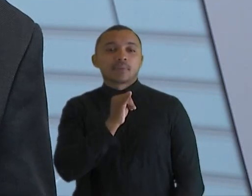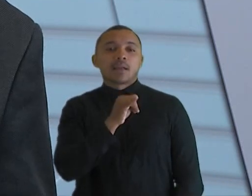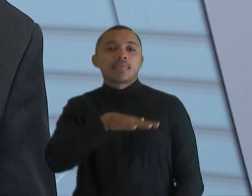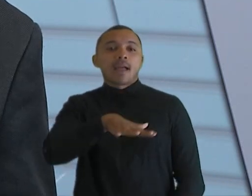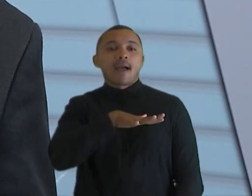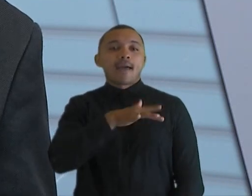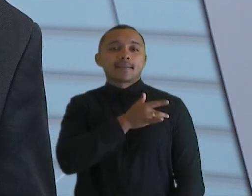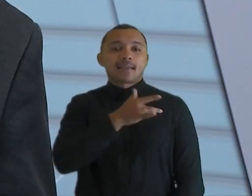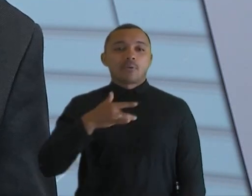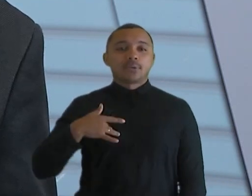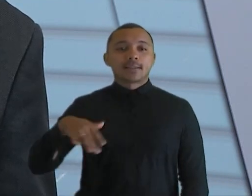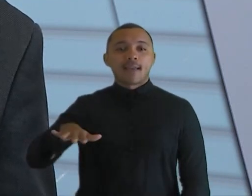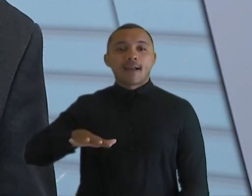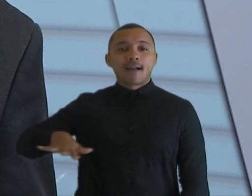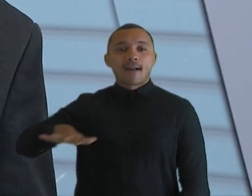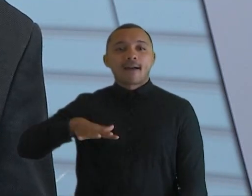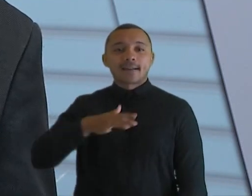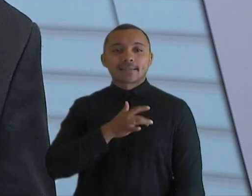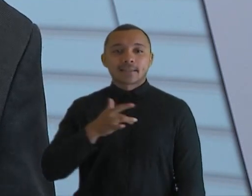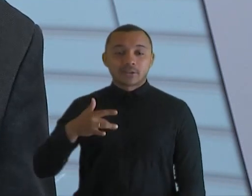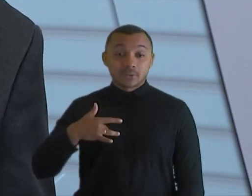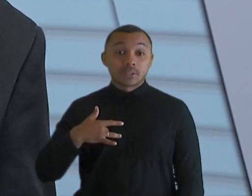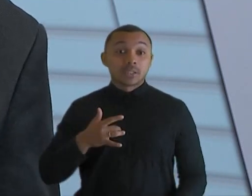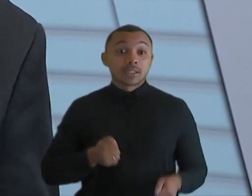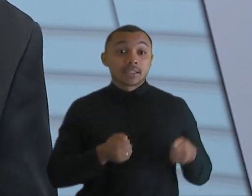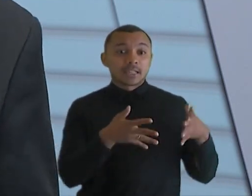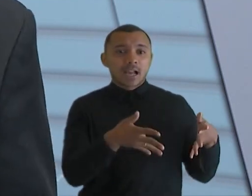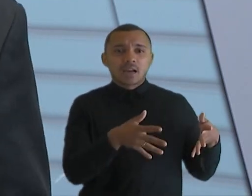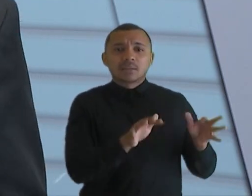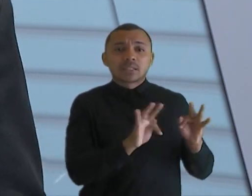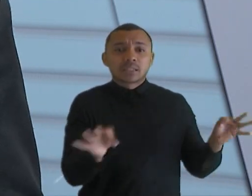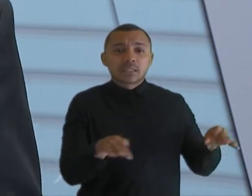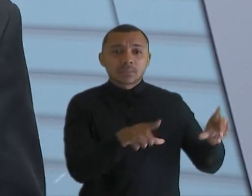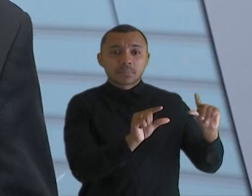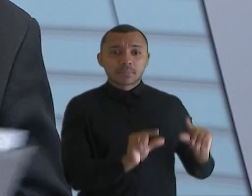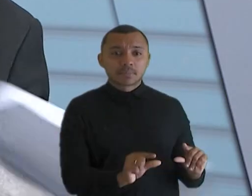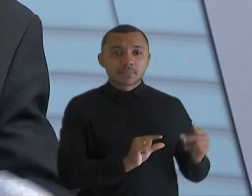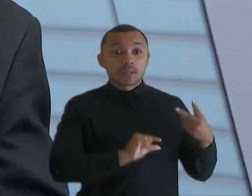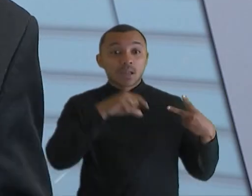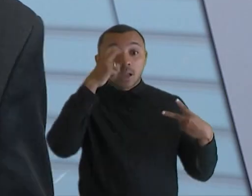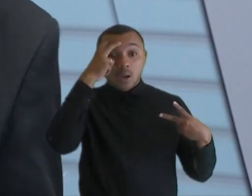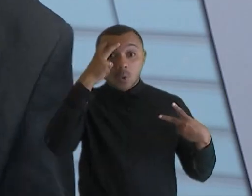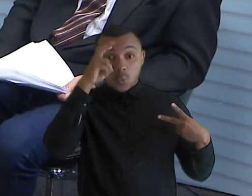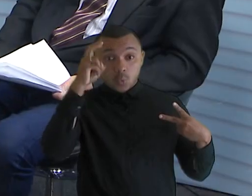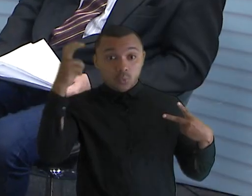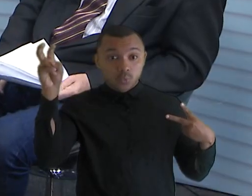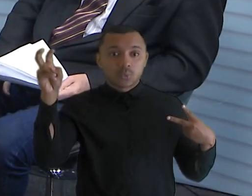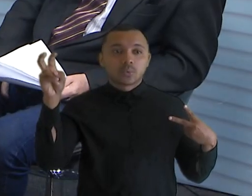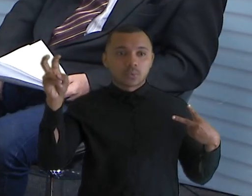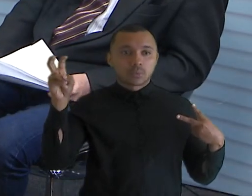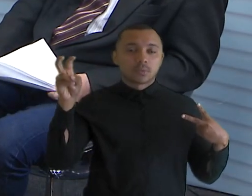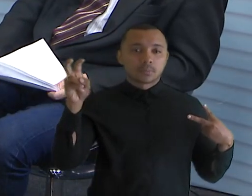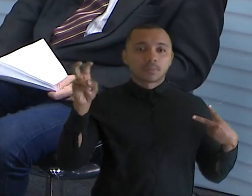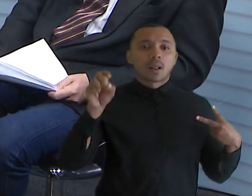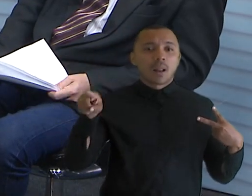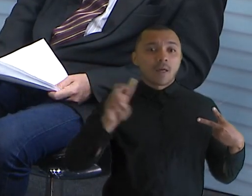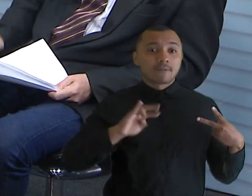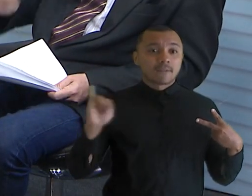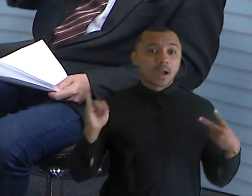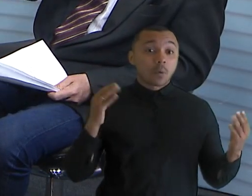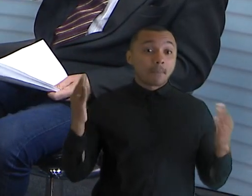O gasto foi ínfimo. Cultura. E tem essa avaliação? tribunal faz essa avaliação?